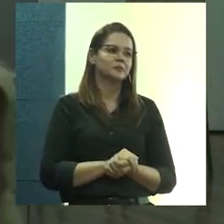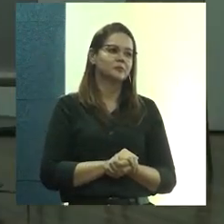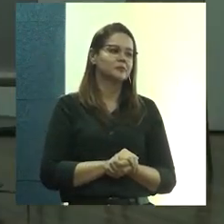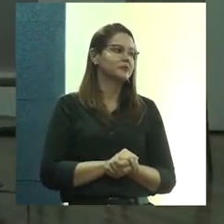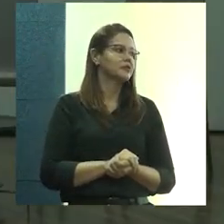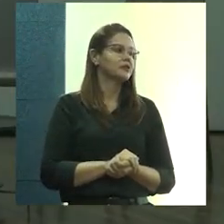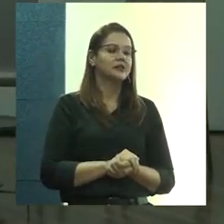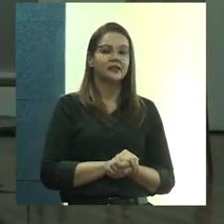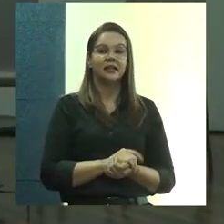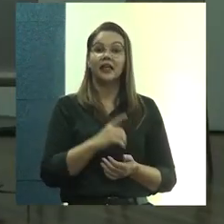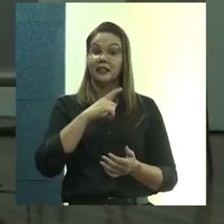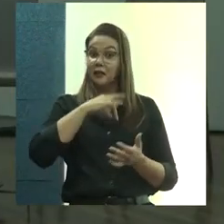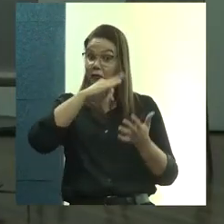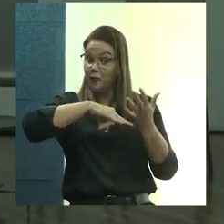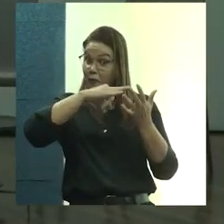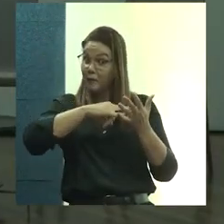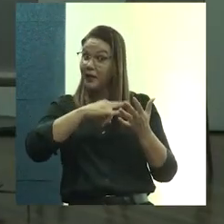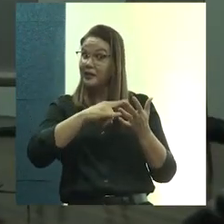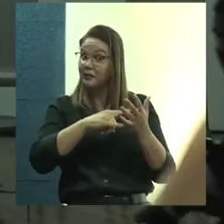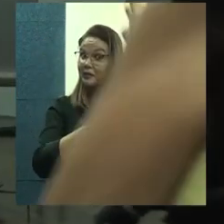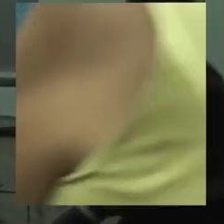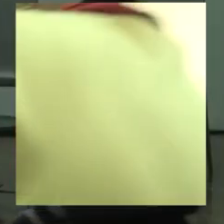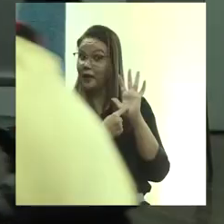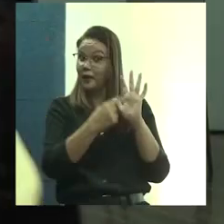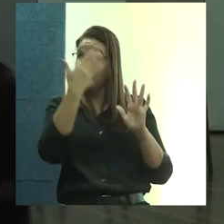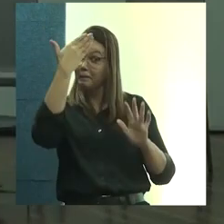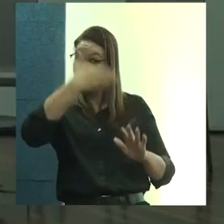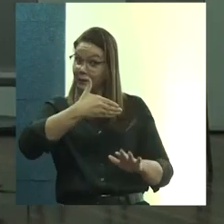E, ó, está aqui, não é brincadeira.